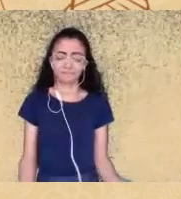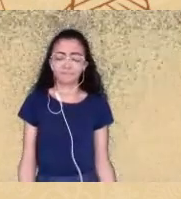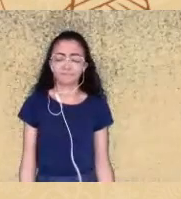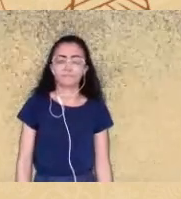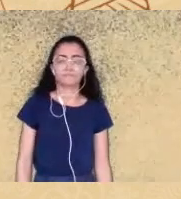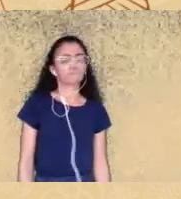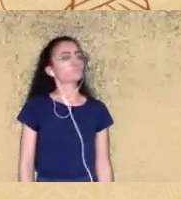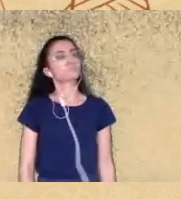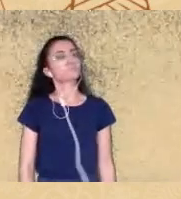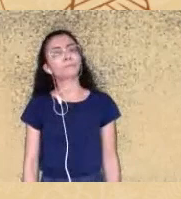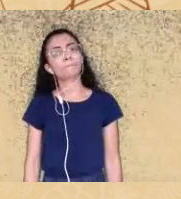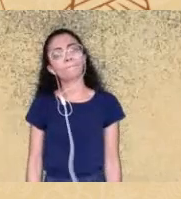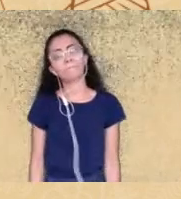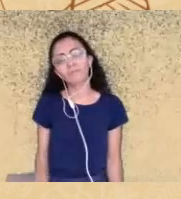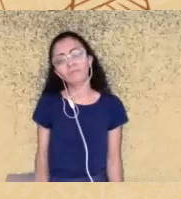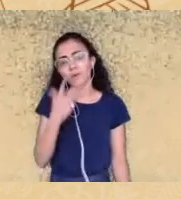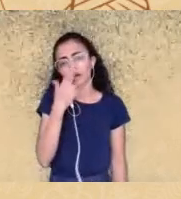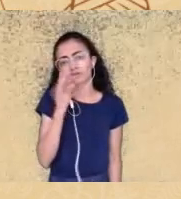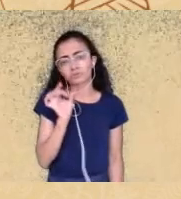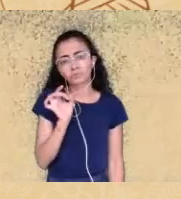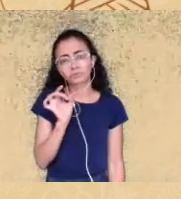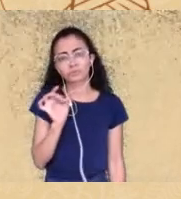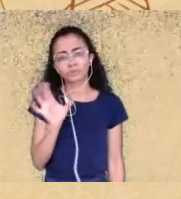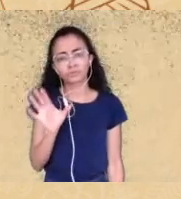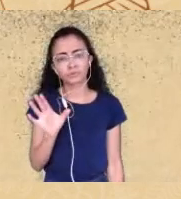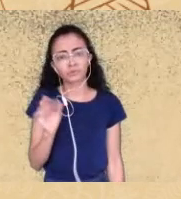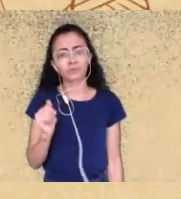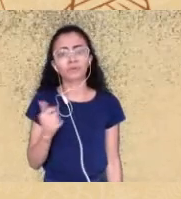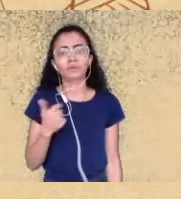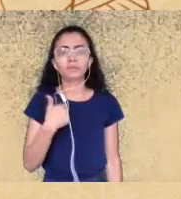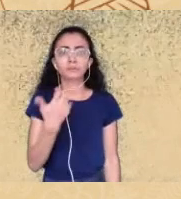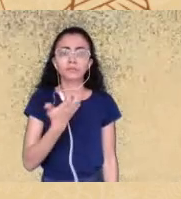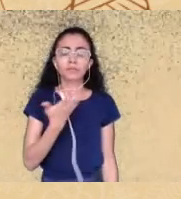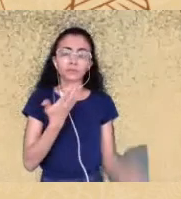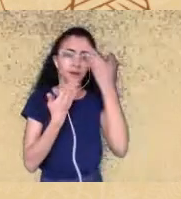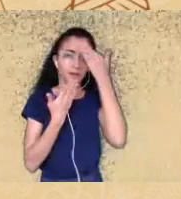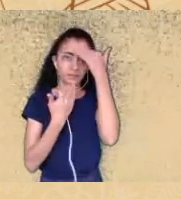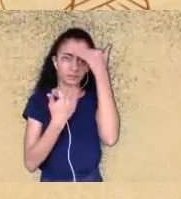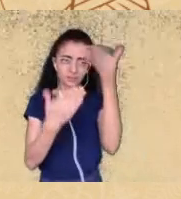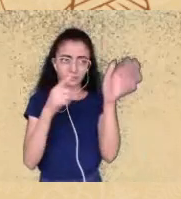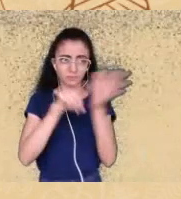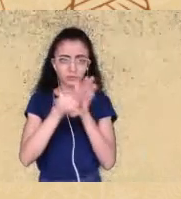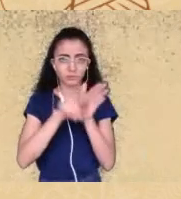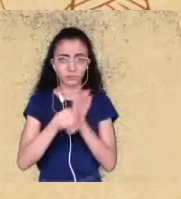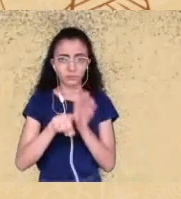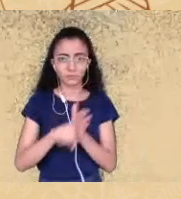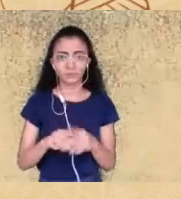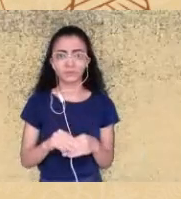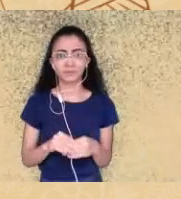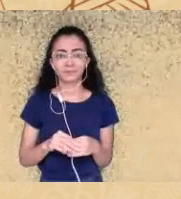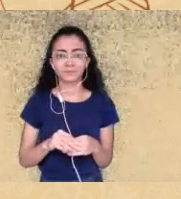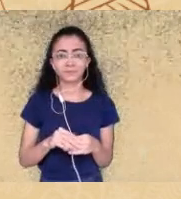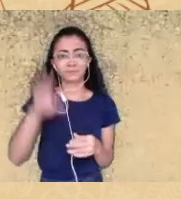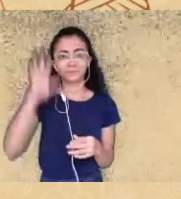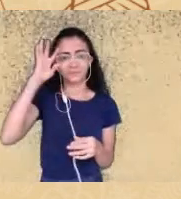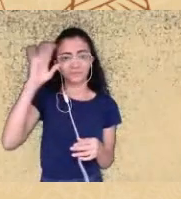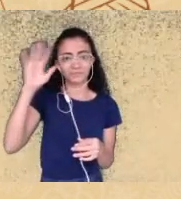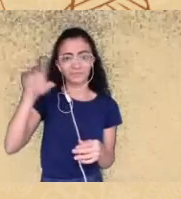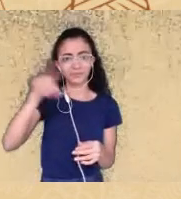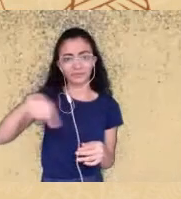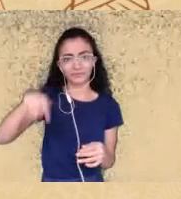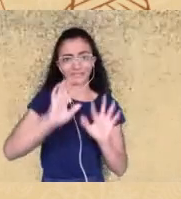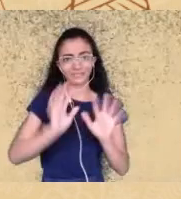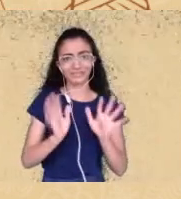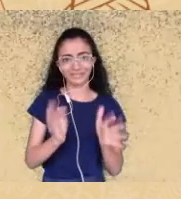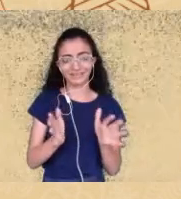um pouco isso assim queria muito agradecer pelas questões imagino que o pessoal deve estar mais cansadinho já dessas horas